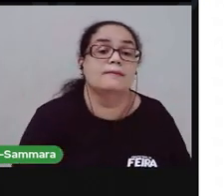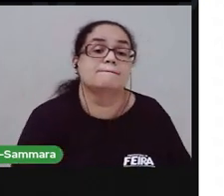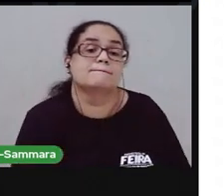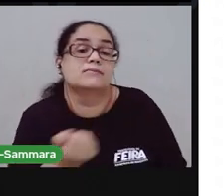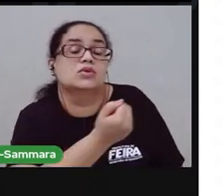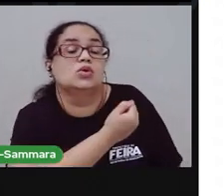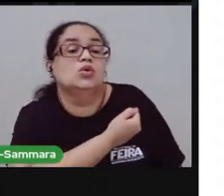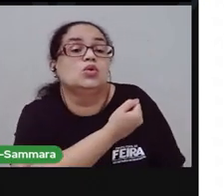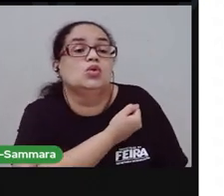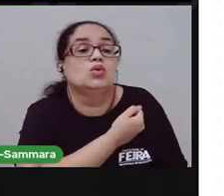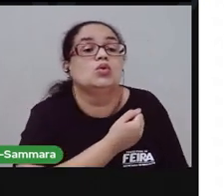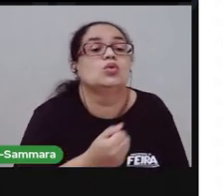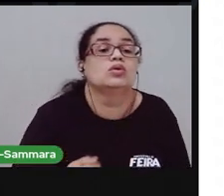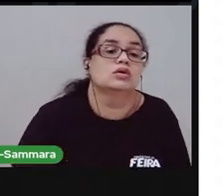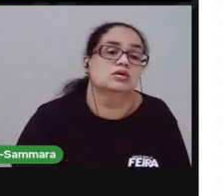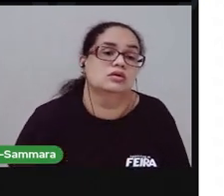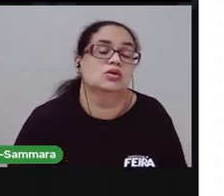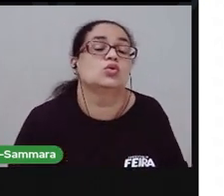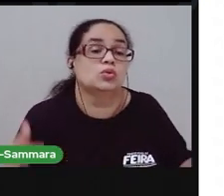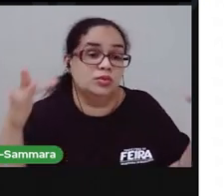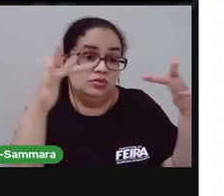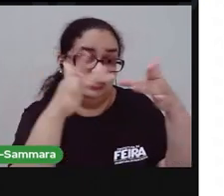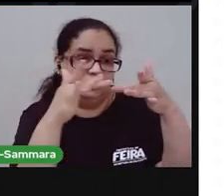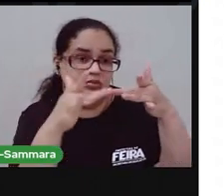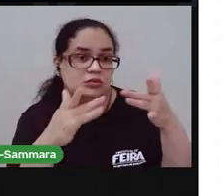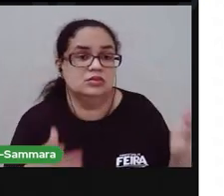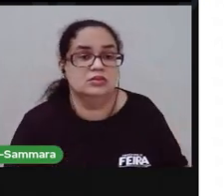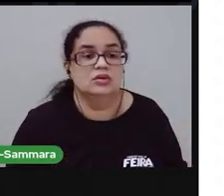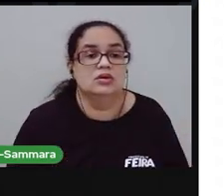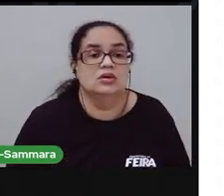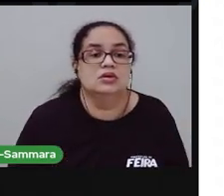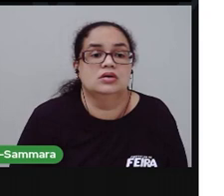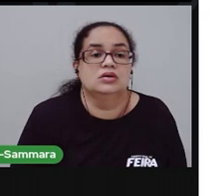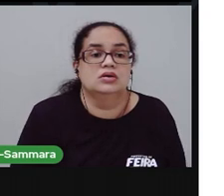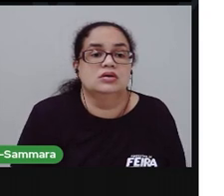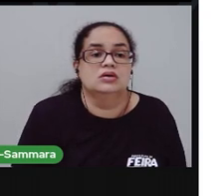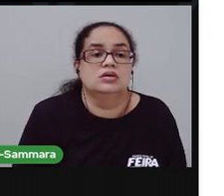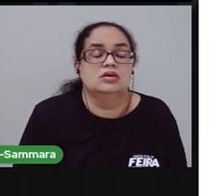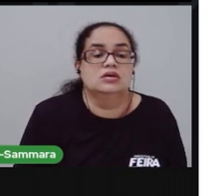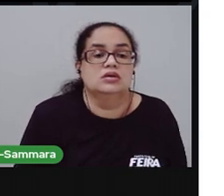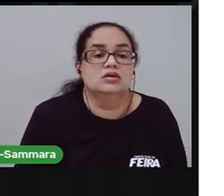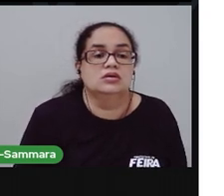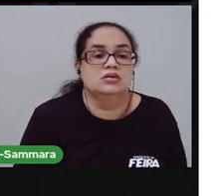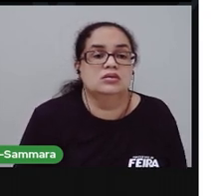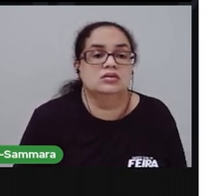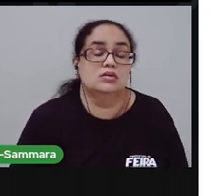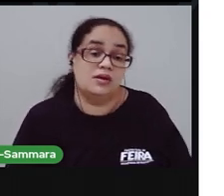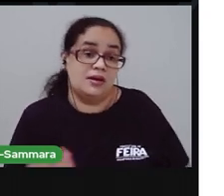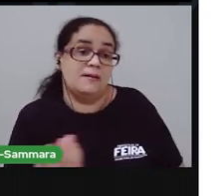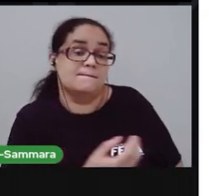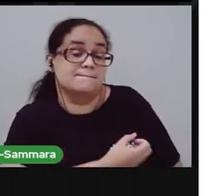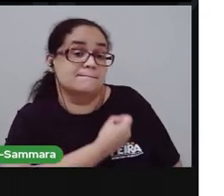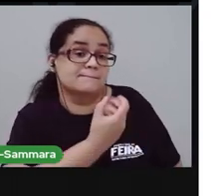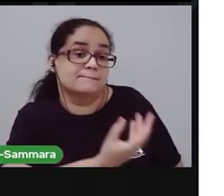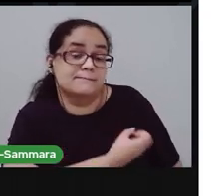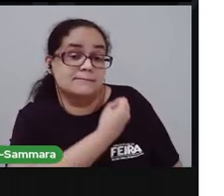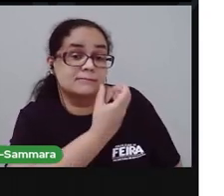abaixo o número correspondente. Então, no poema